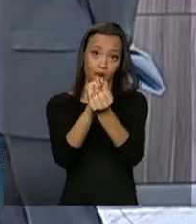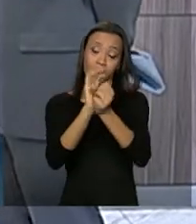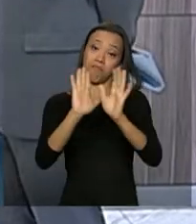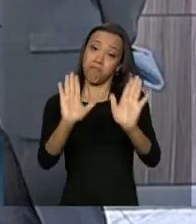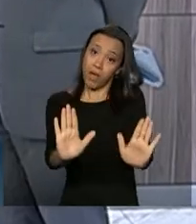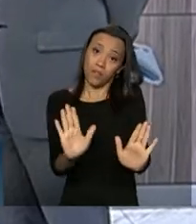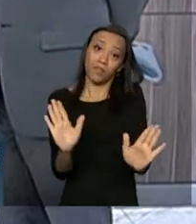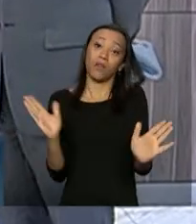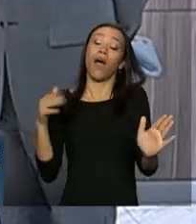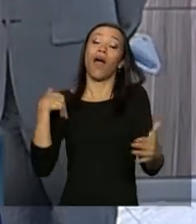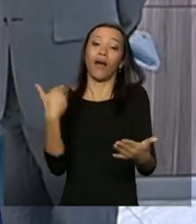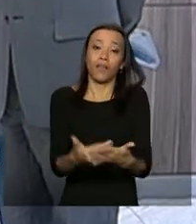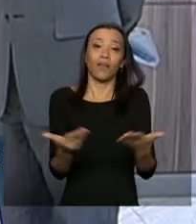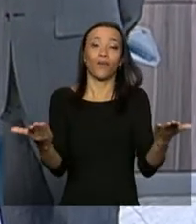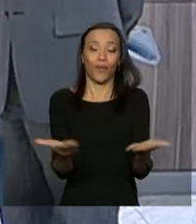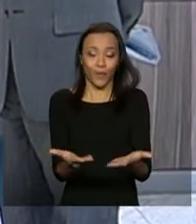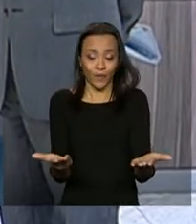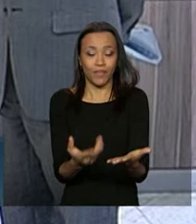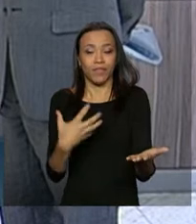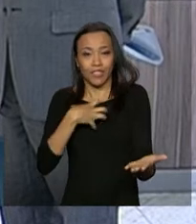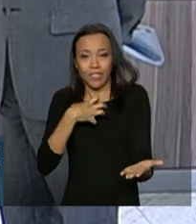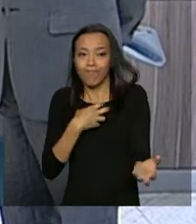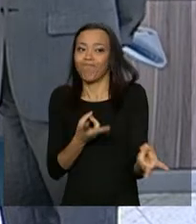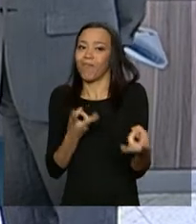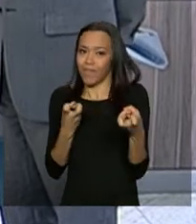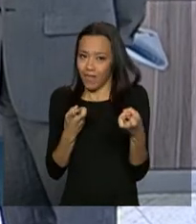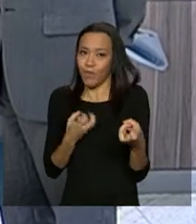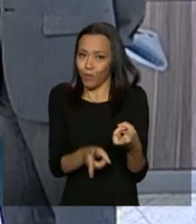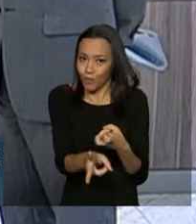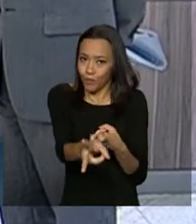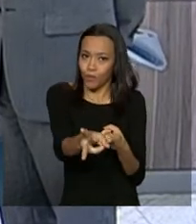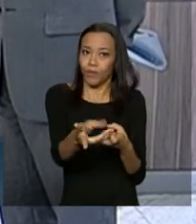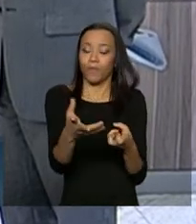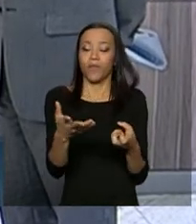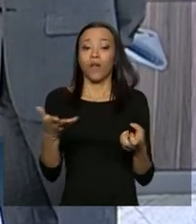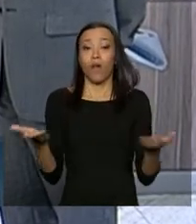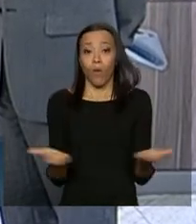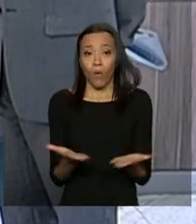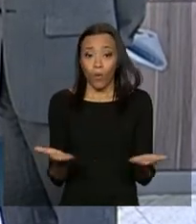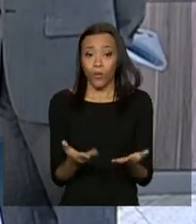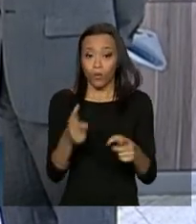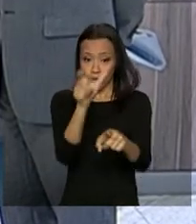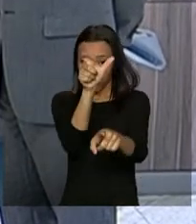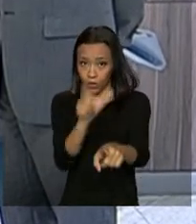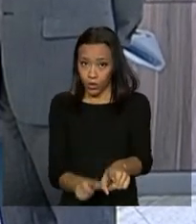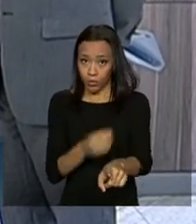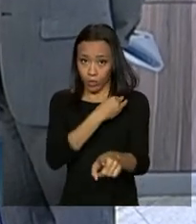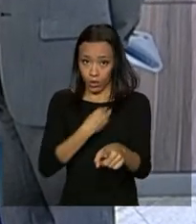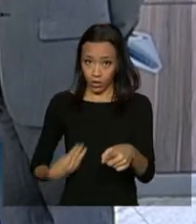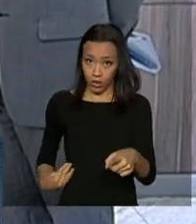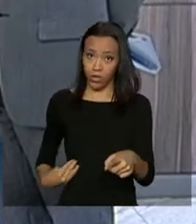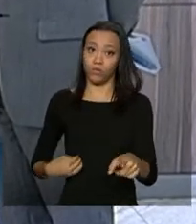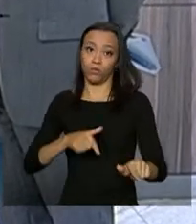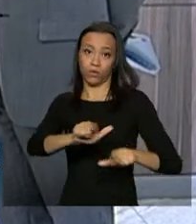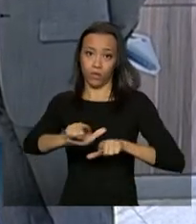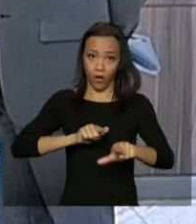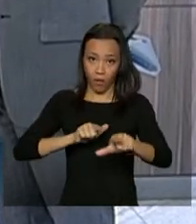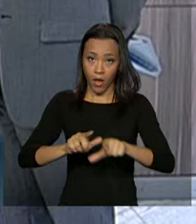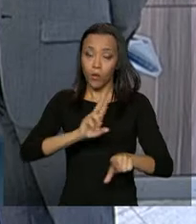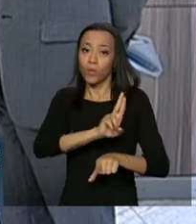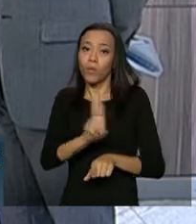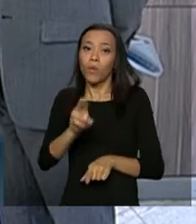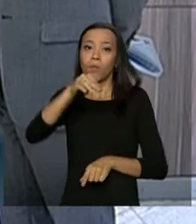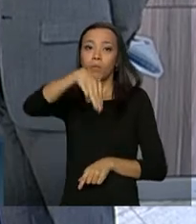novos formatos. Neste momento, como você pode ver aí, o ministro do Trabalho, Manuel Dias, está em outro local